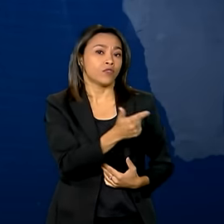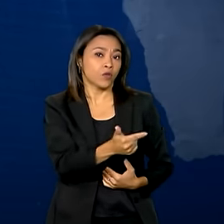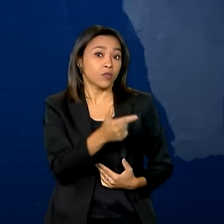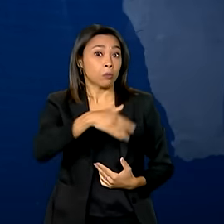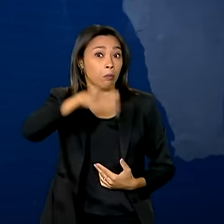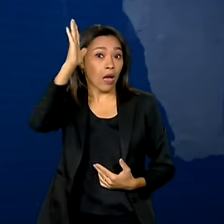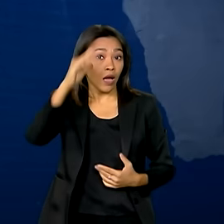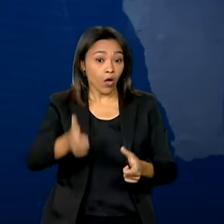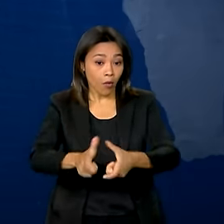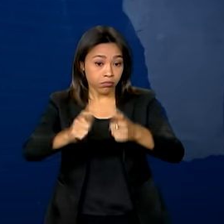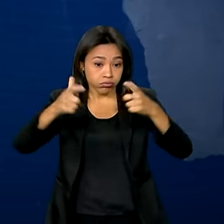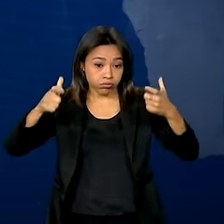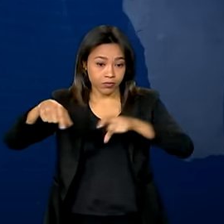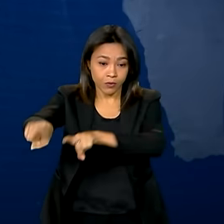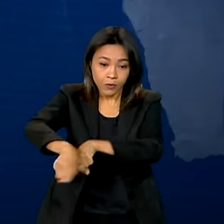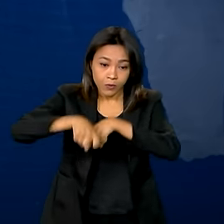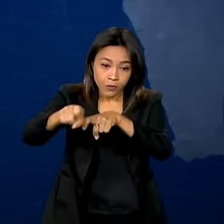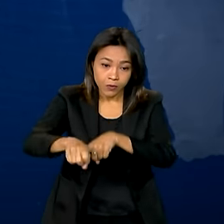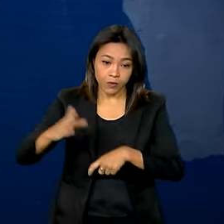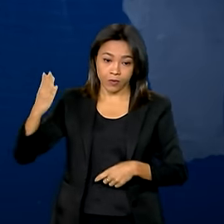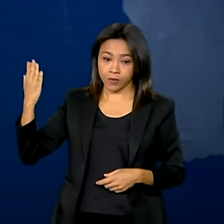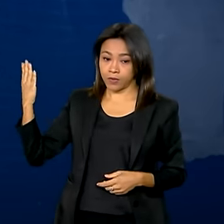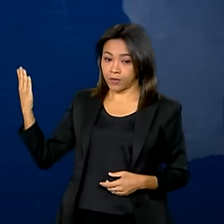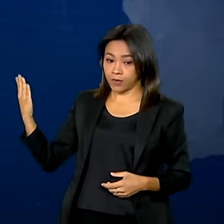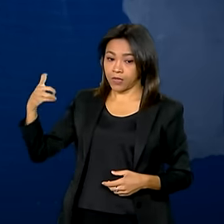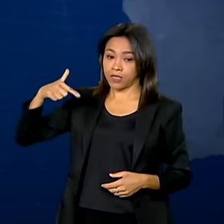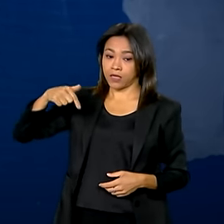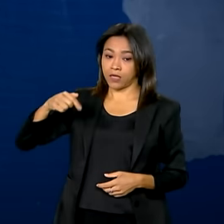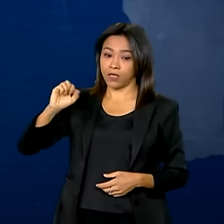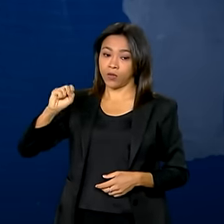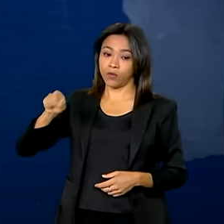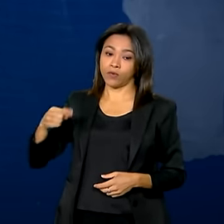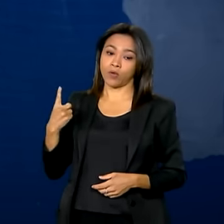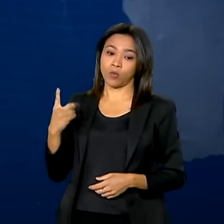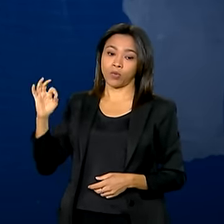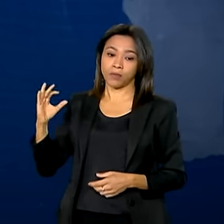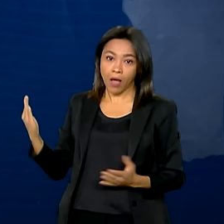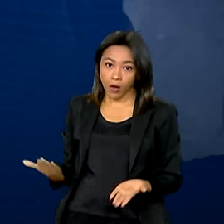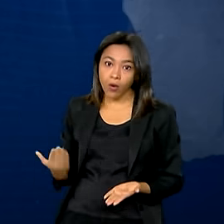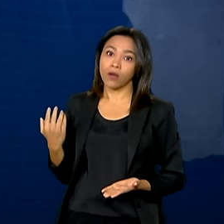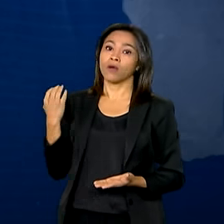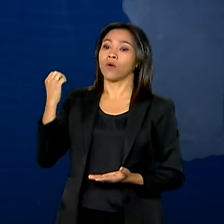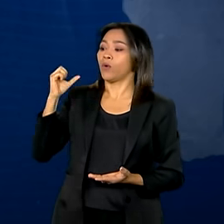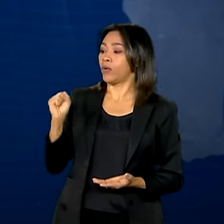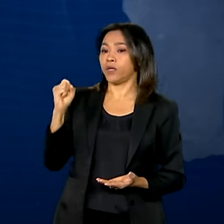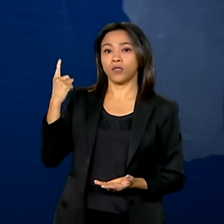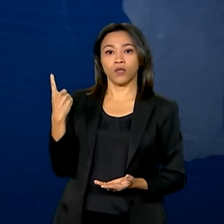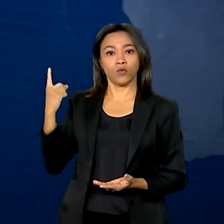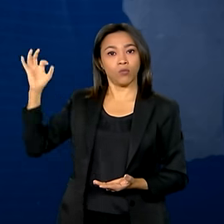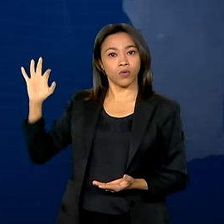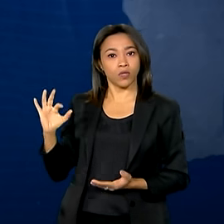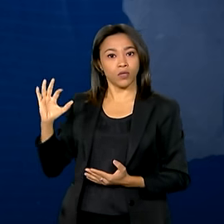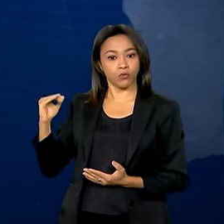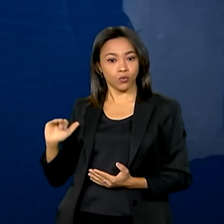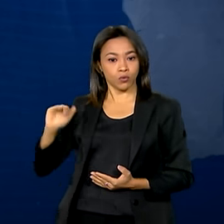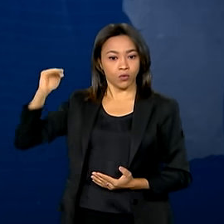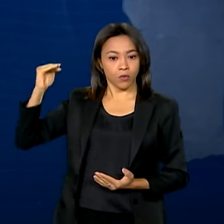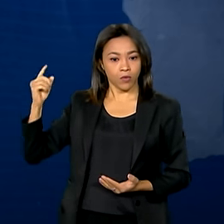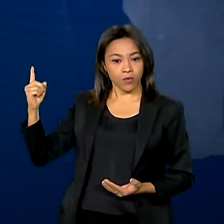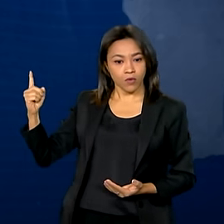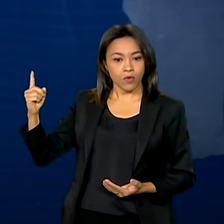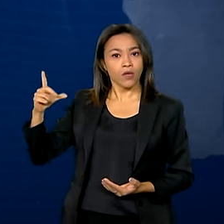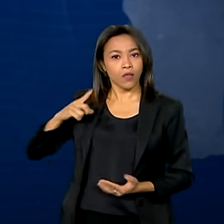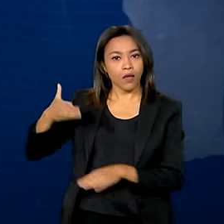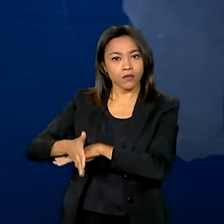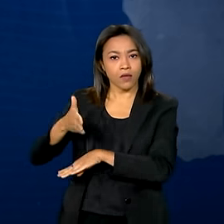rurais, que passou de 78,1% para 81% total de imóveis com